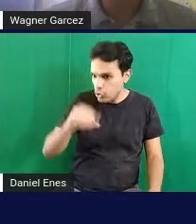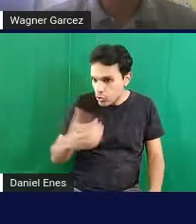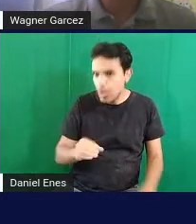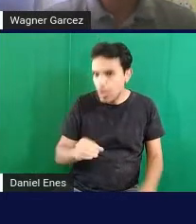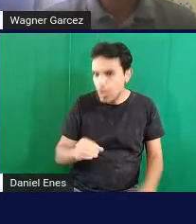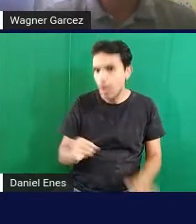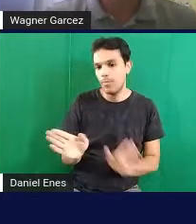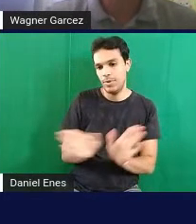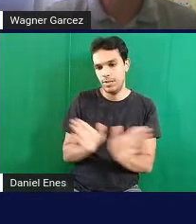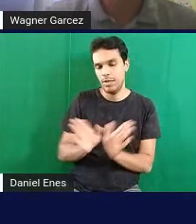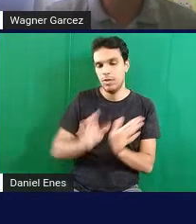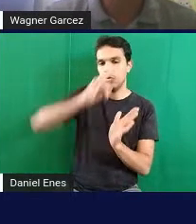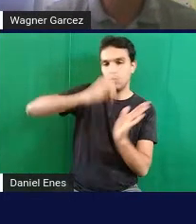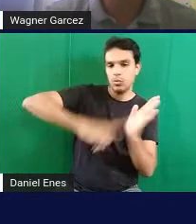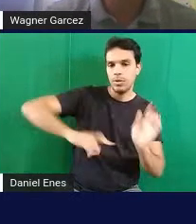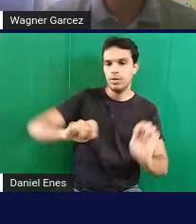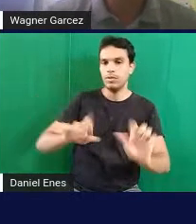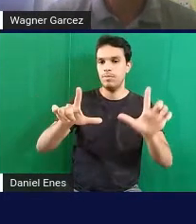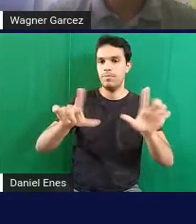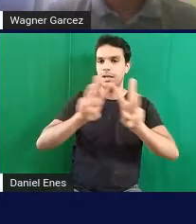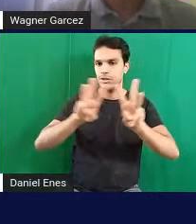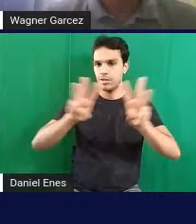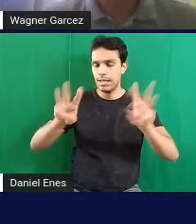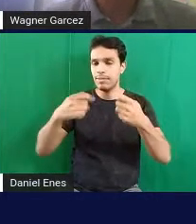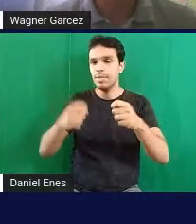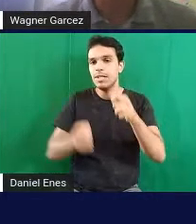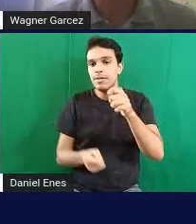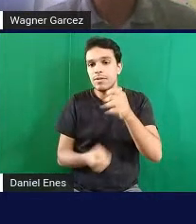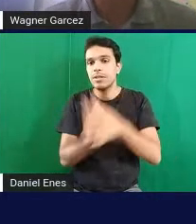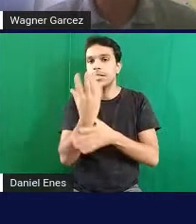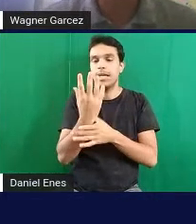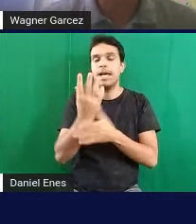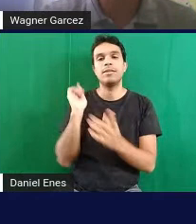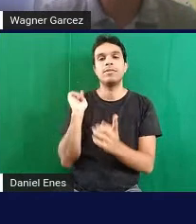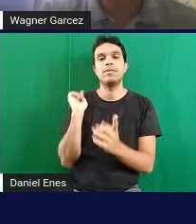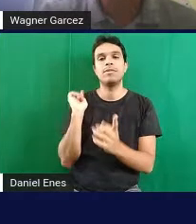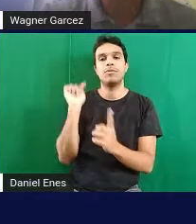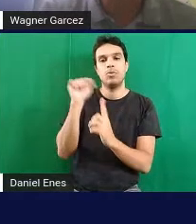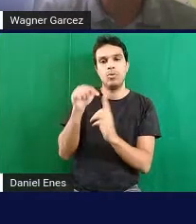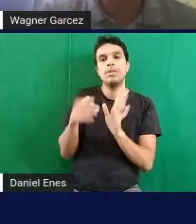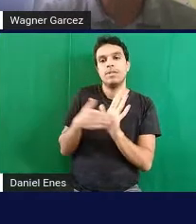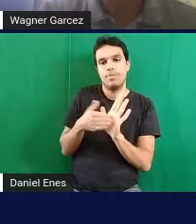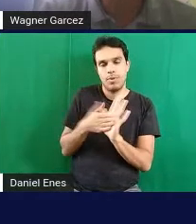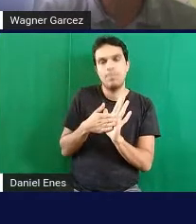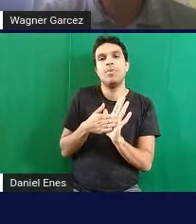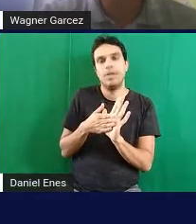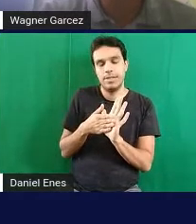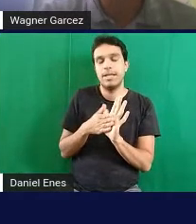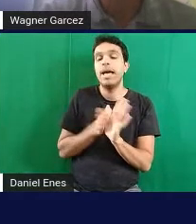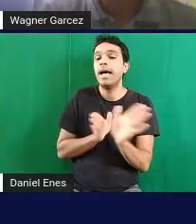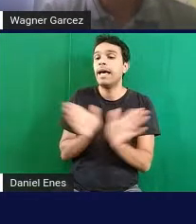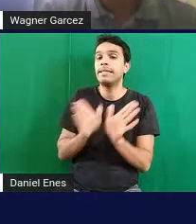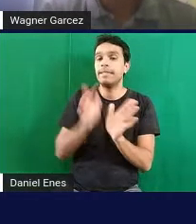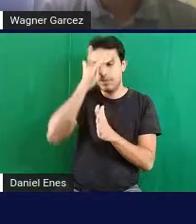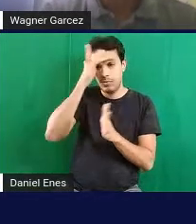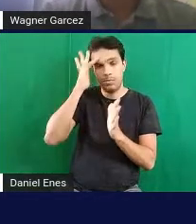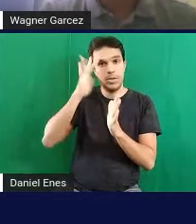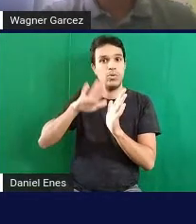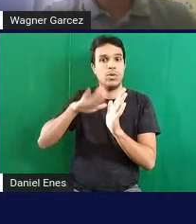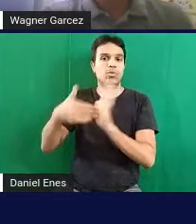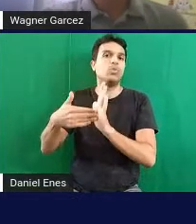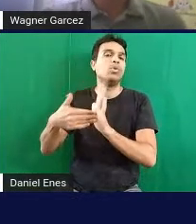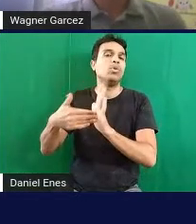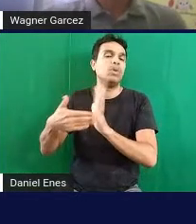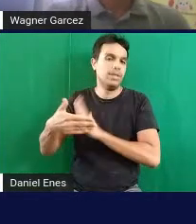Documentos e páginas da internet devem ser construídos com esse propósito, de maneira que eles sejam acessíveis a qualquer pessoa. Então,